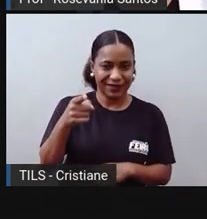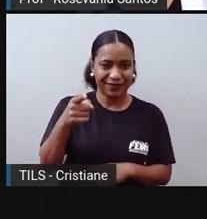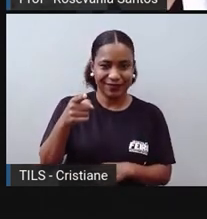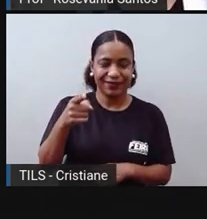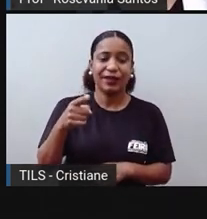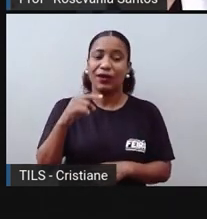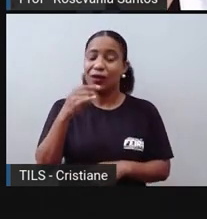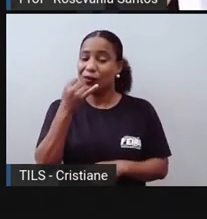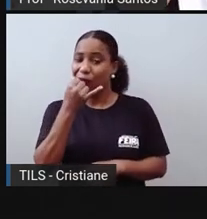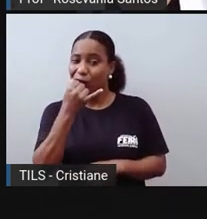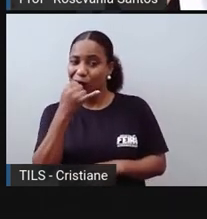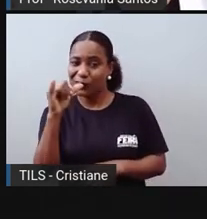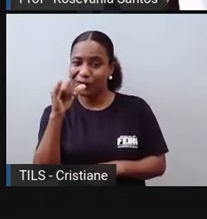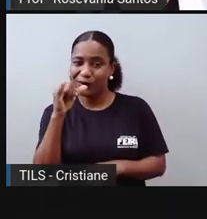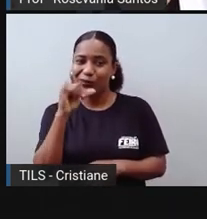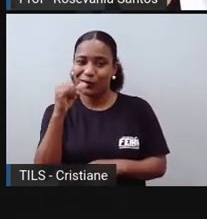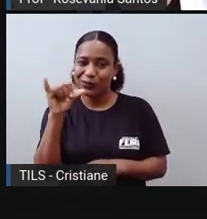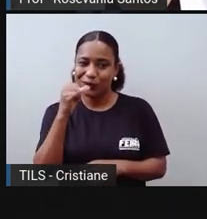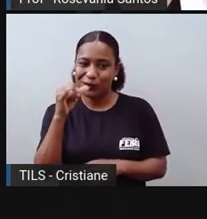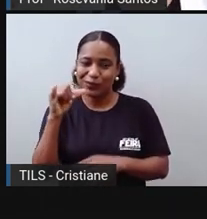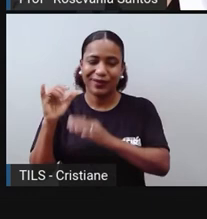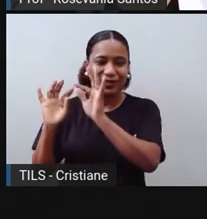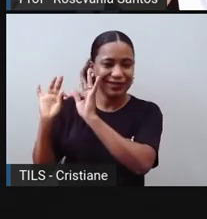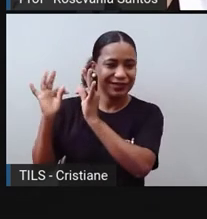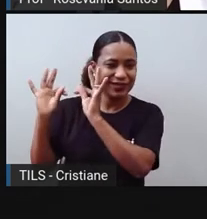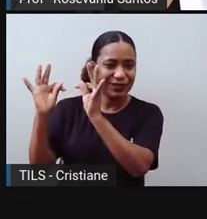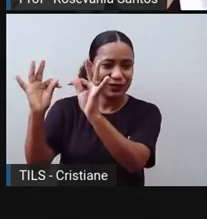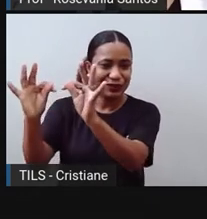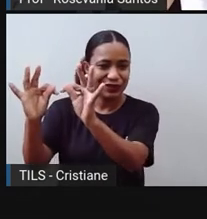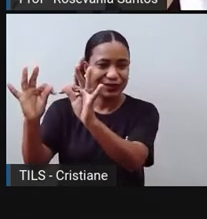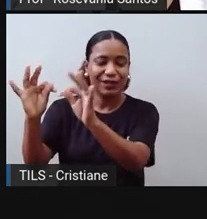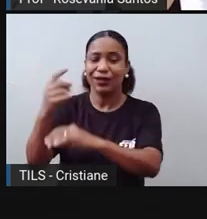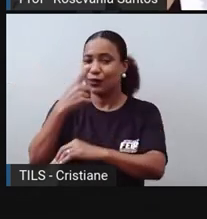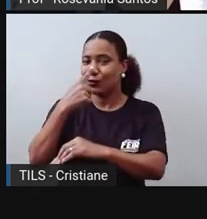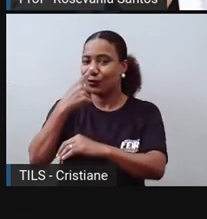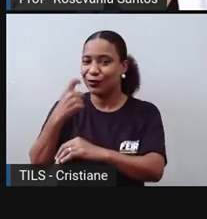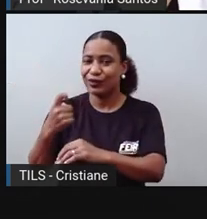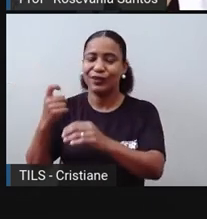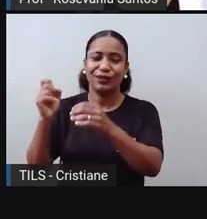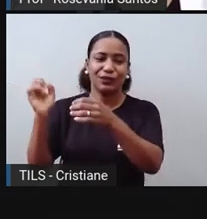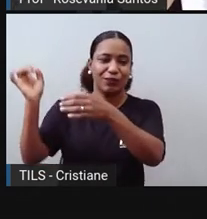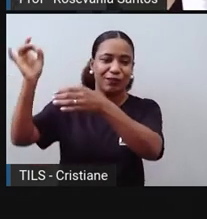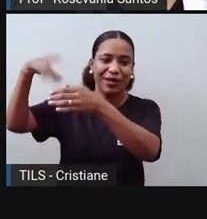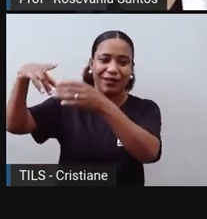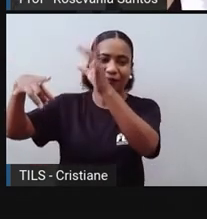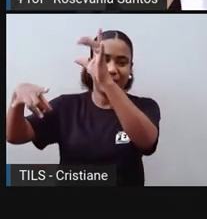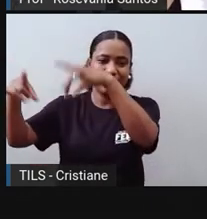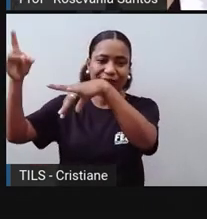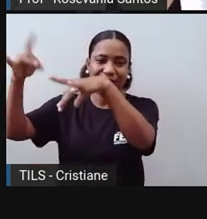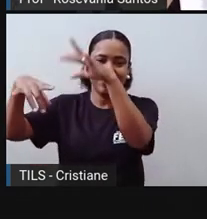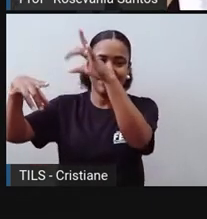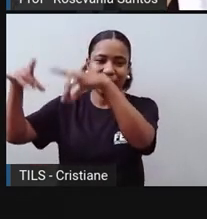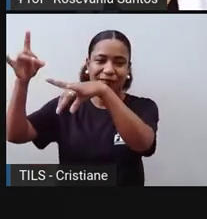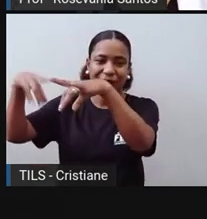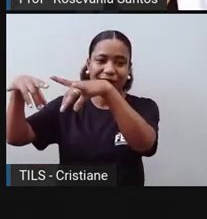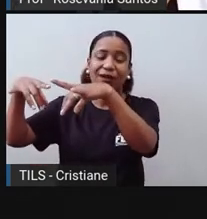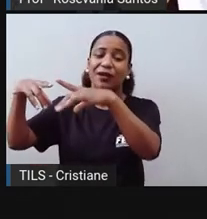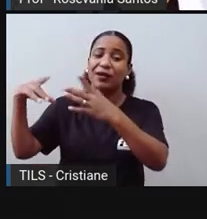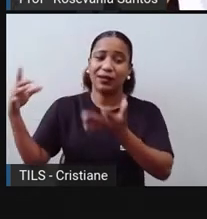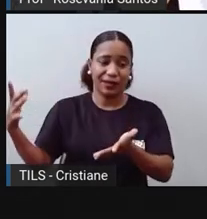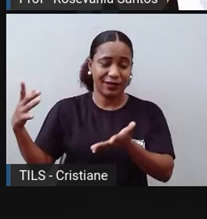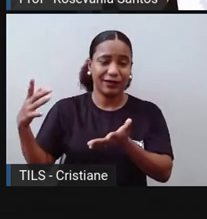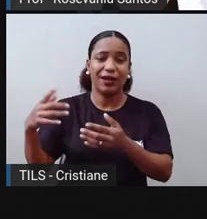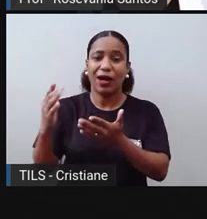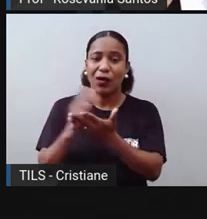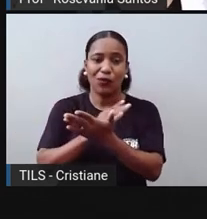lixo tecnológico, como eu falei para vocês, que se tornam obsoletos rapidamente, não tem peças para reposição